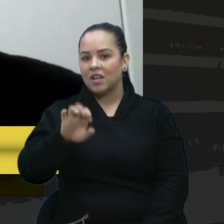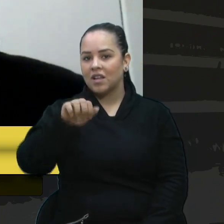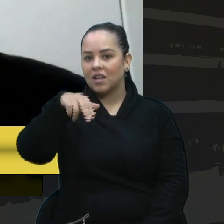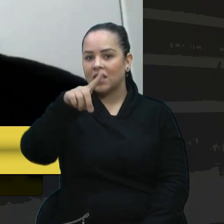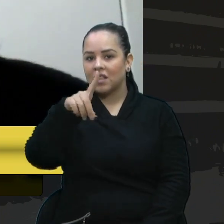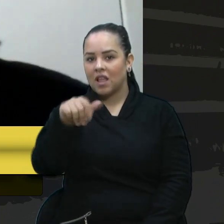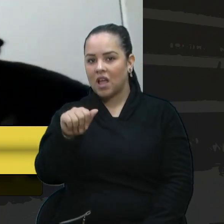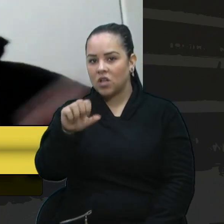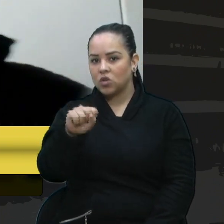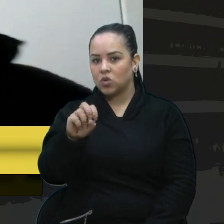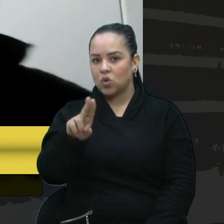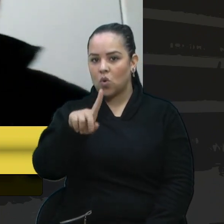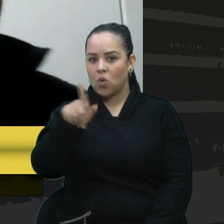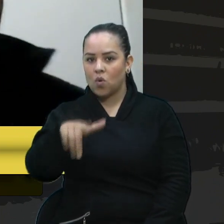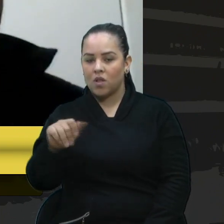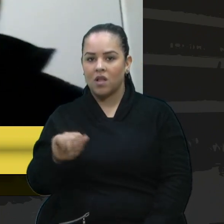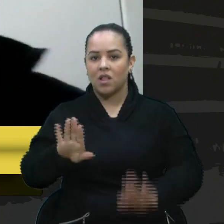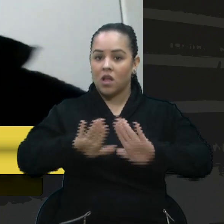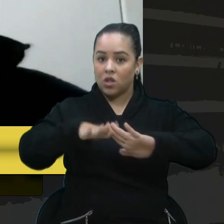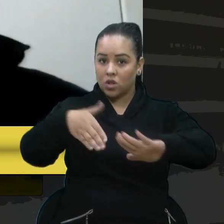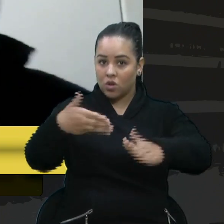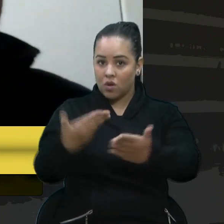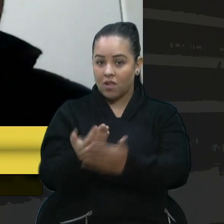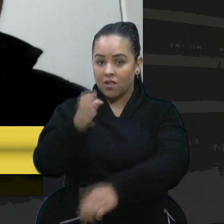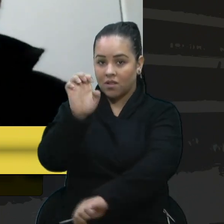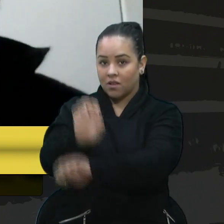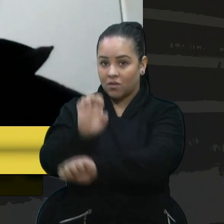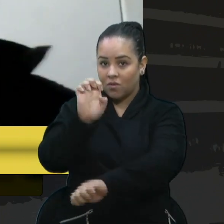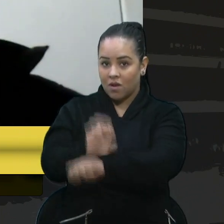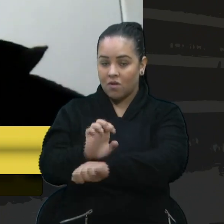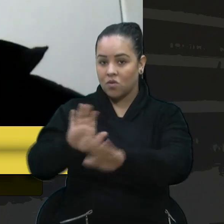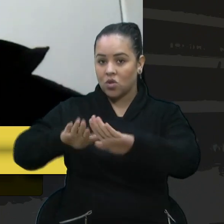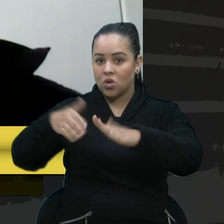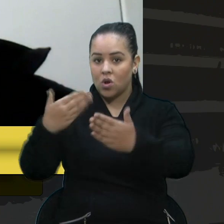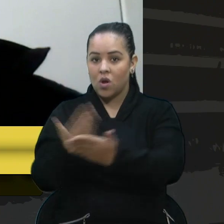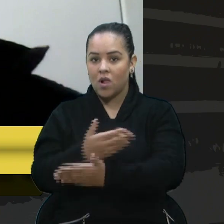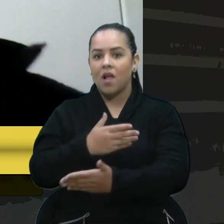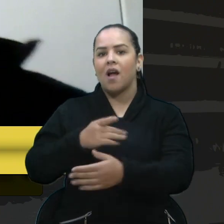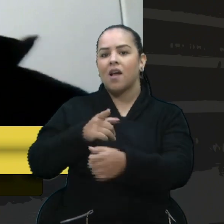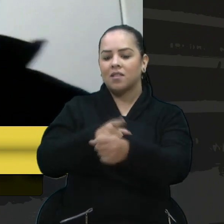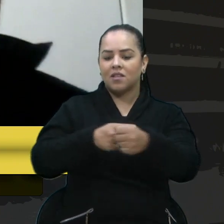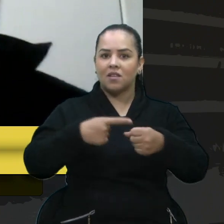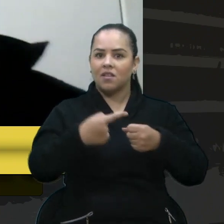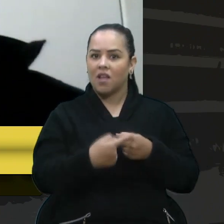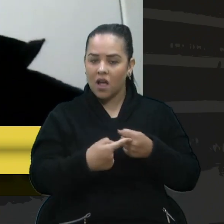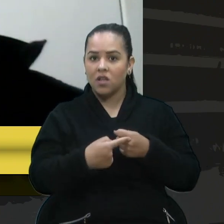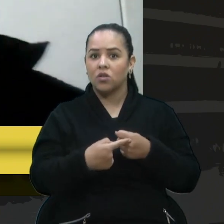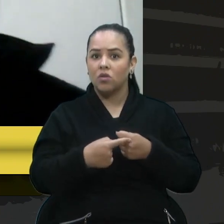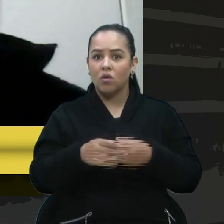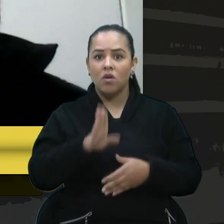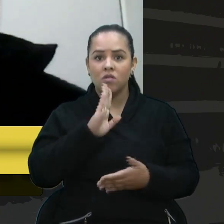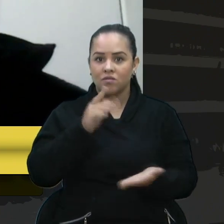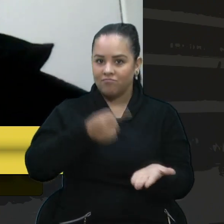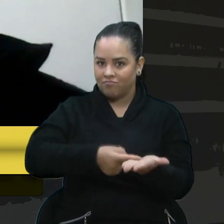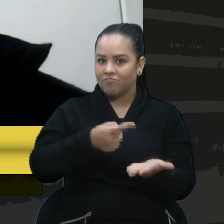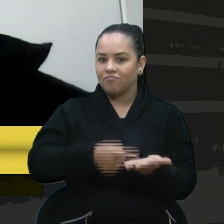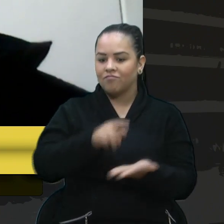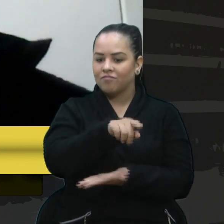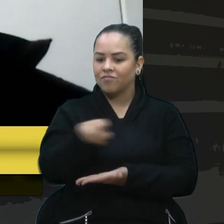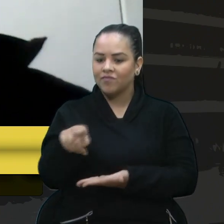estadual e da escola municipal, eu conheço o compromisso daqueles professores e sei das dificuldades